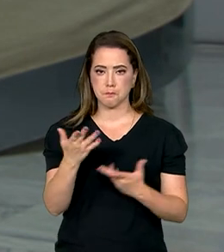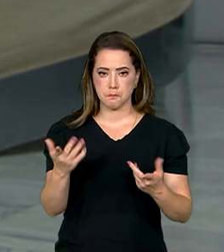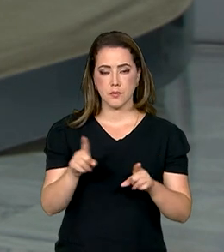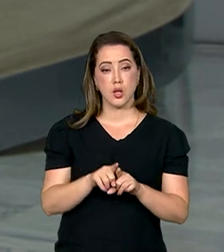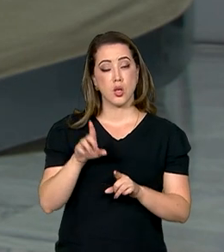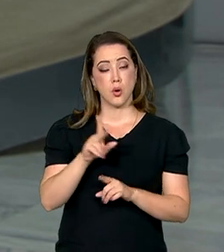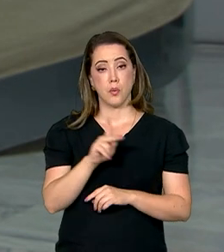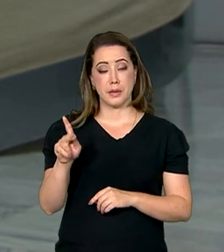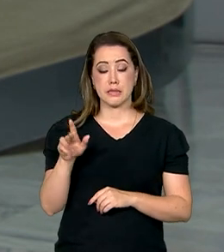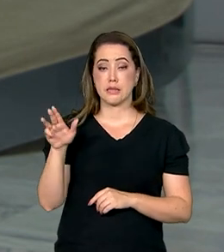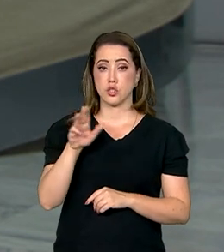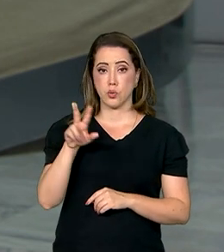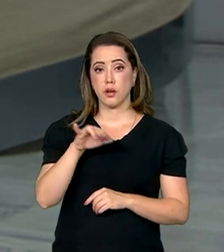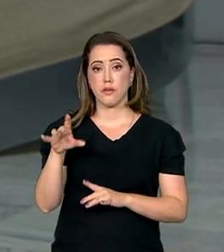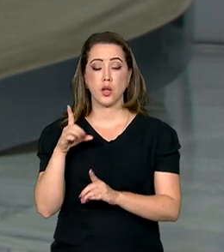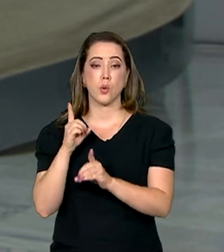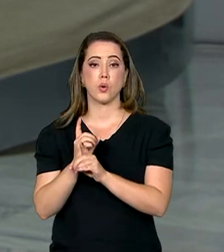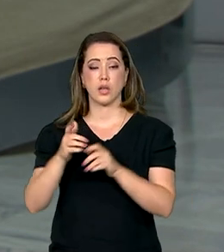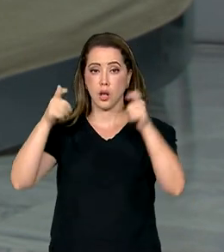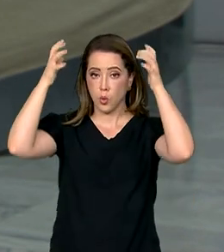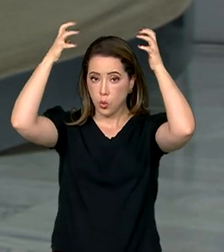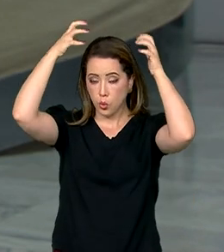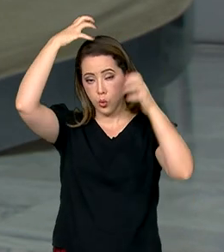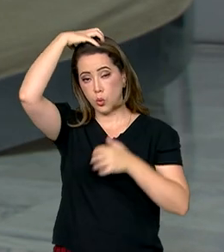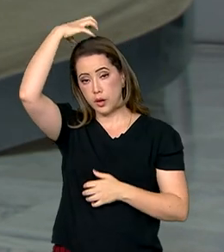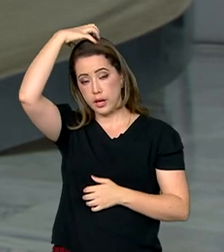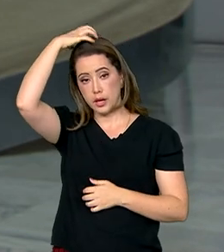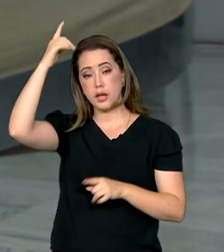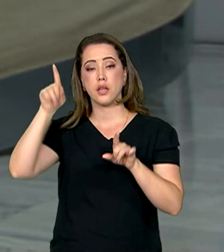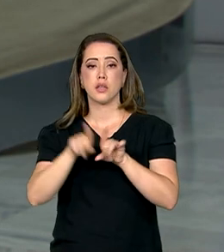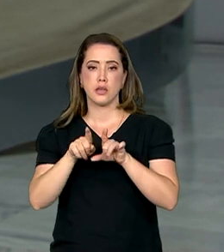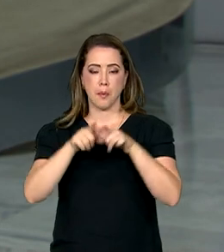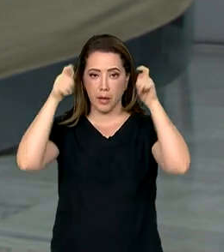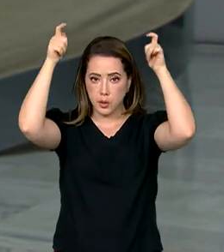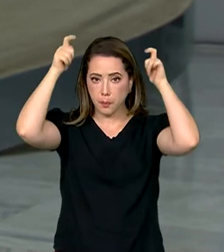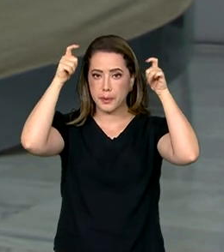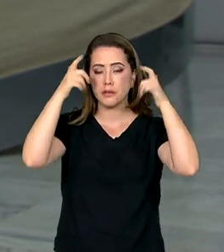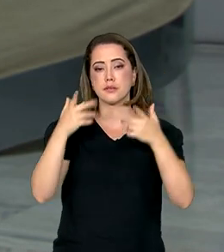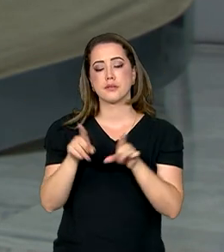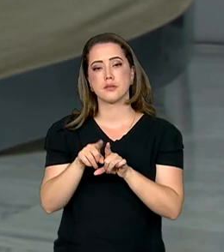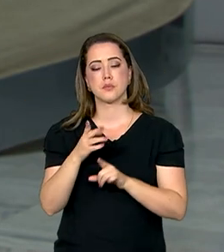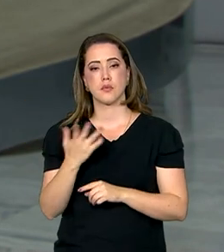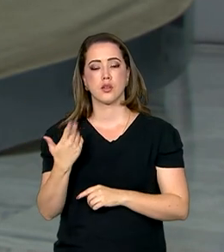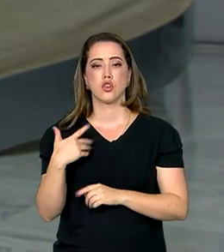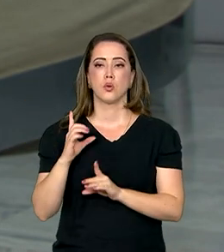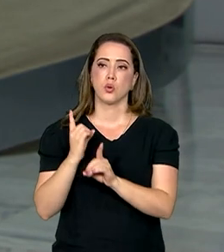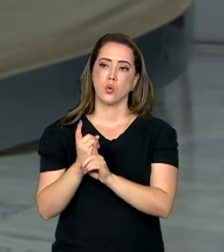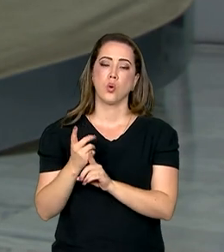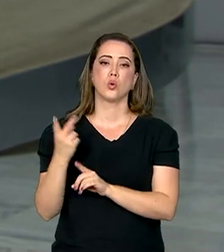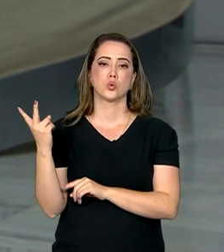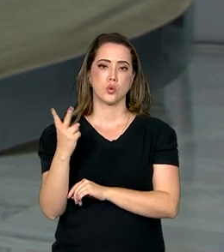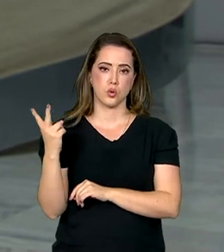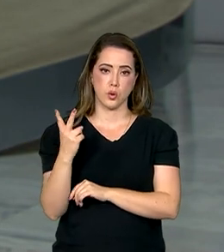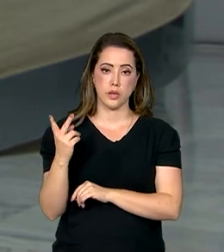encontrar com o rei saudita Salman al-Said e o príncipe Mohamed bin Salman. O encontro bilateral vai